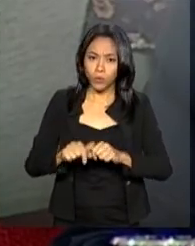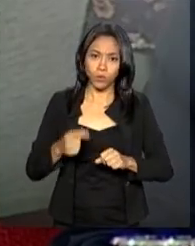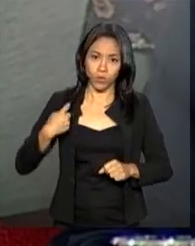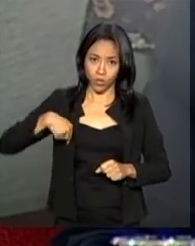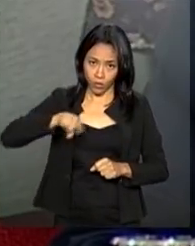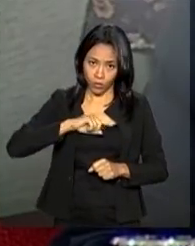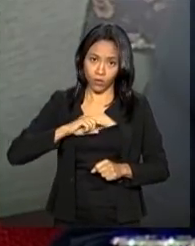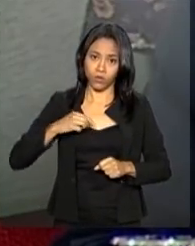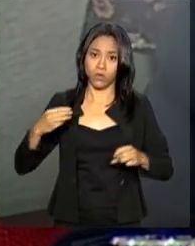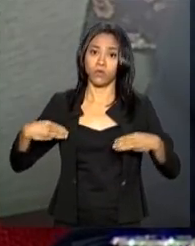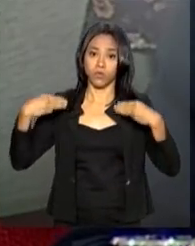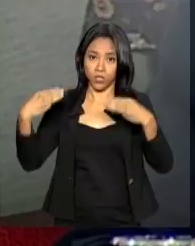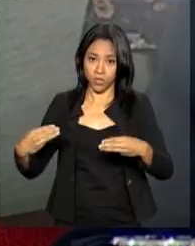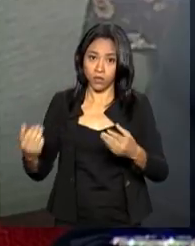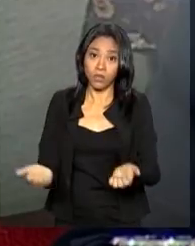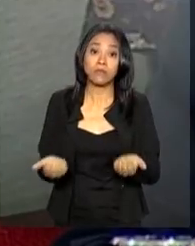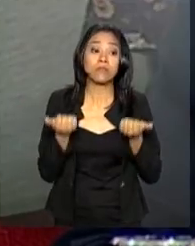sociedade,